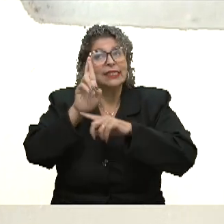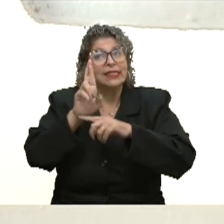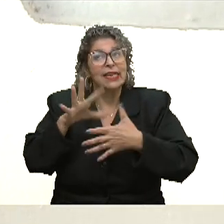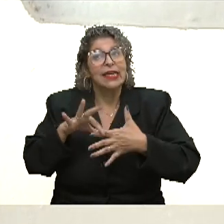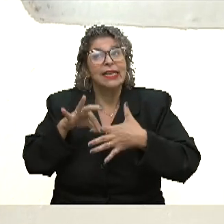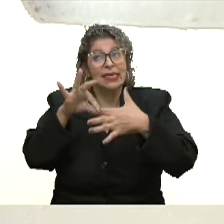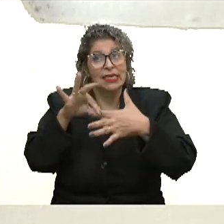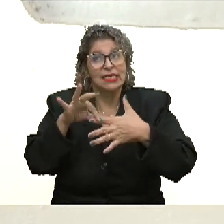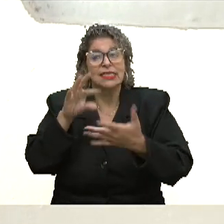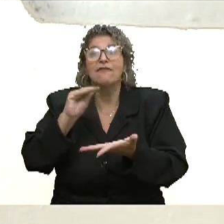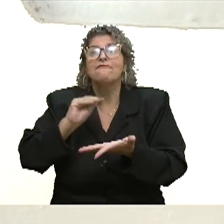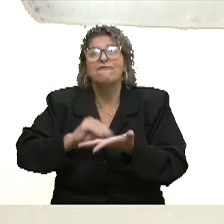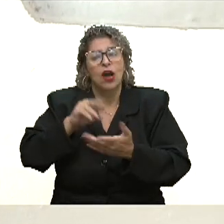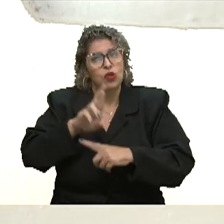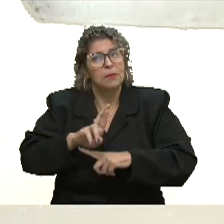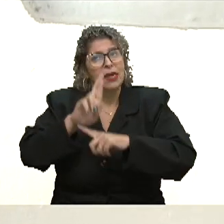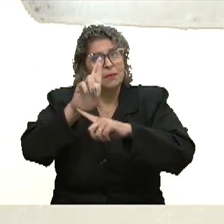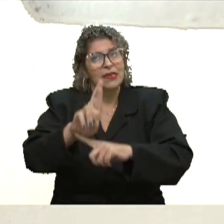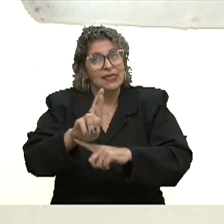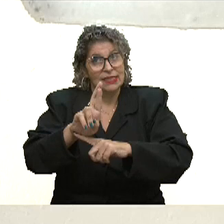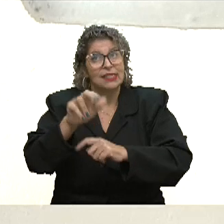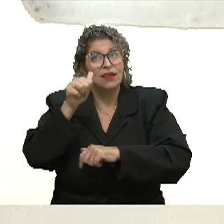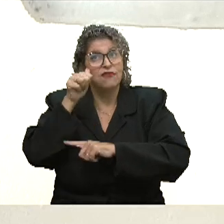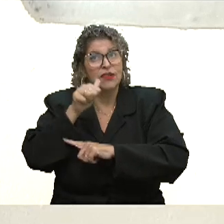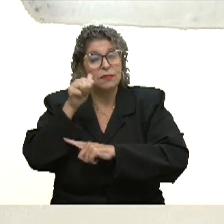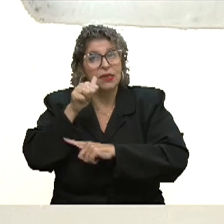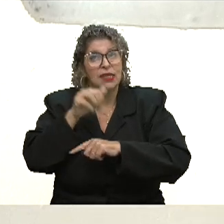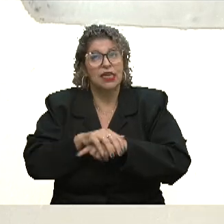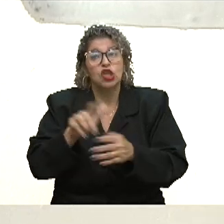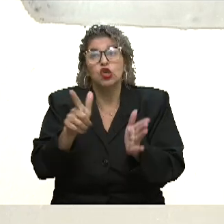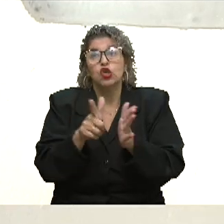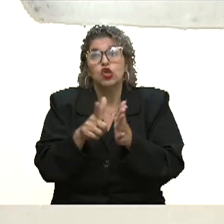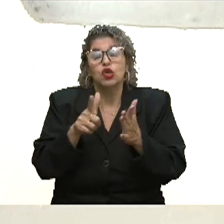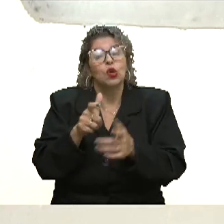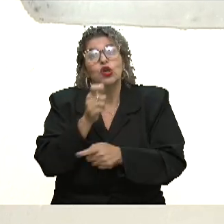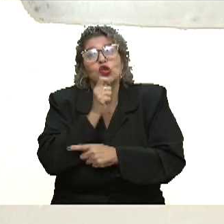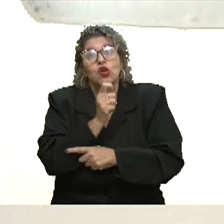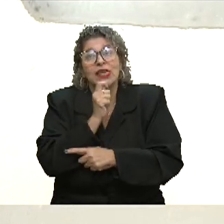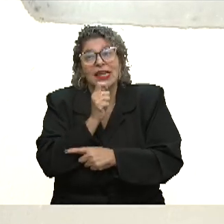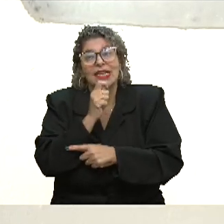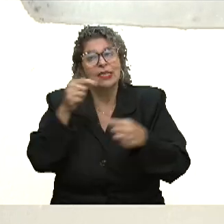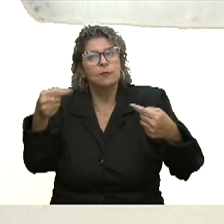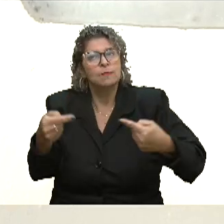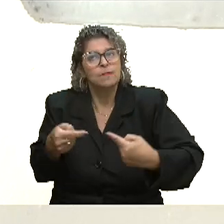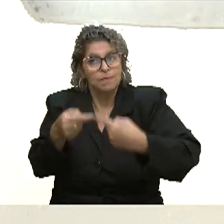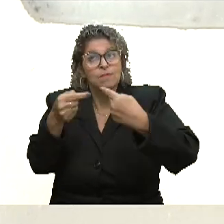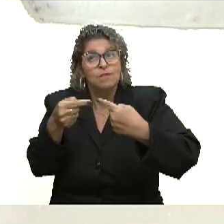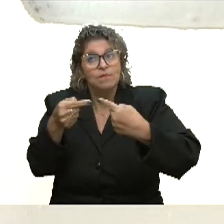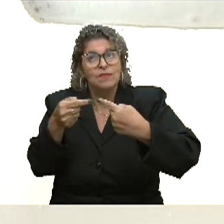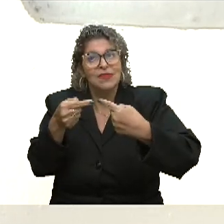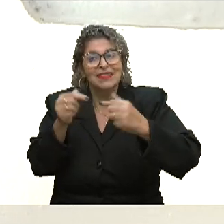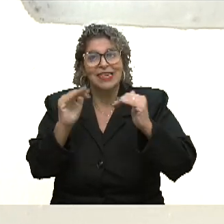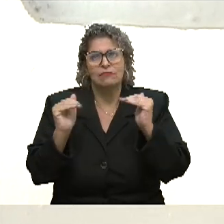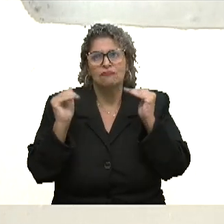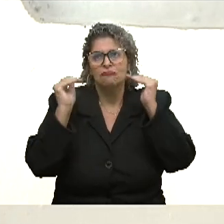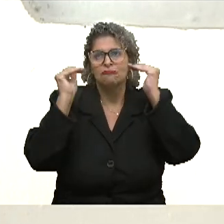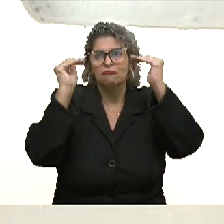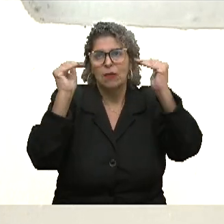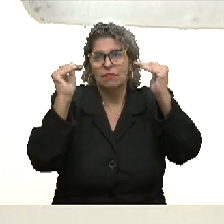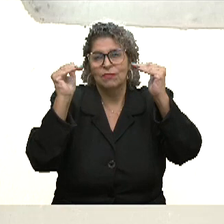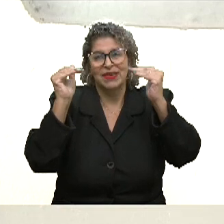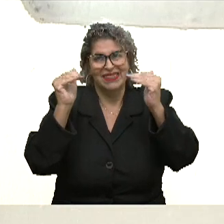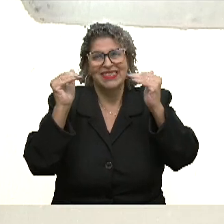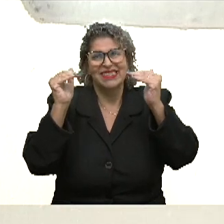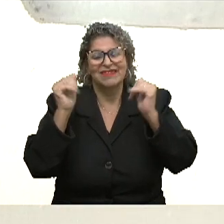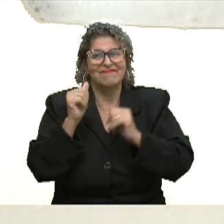ainda uma falta da representatividade feminina. O jornalismo é uma área muito competitiva e muito hierárquica. Então, também